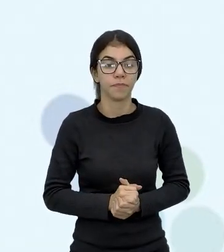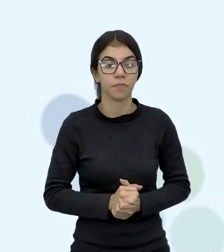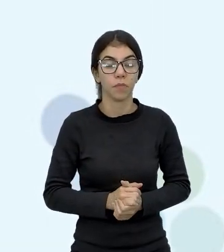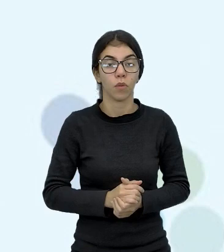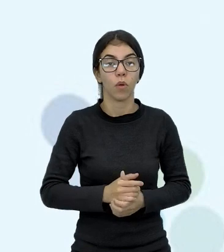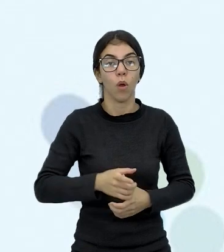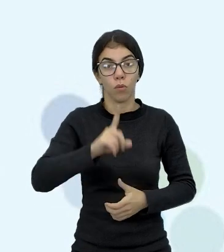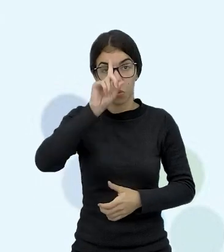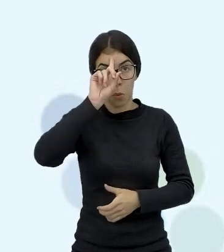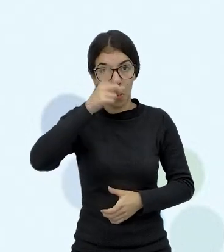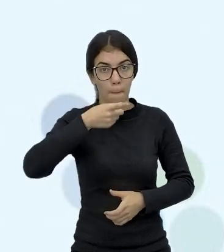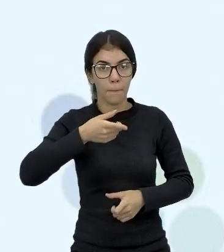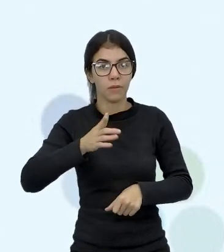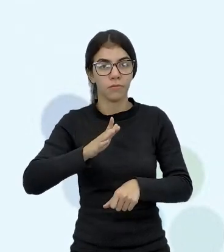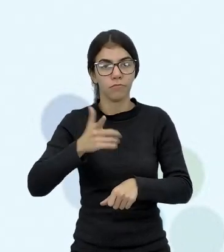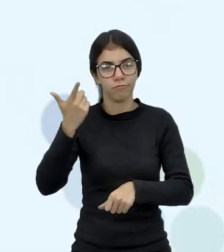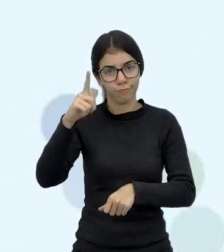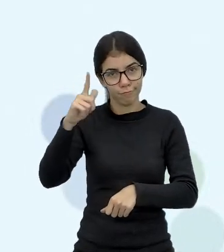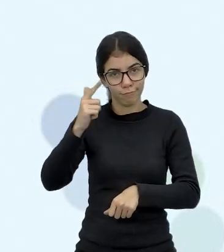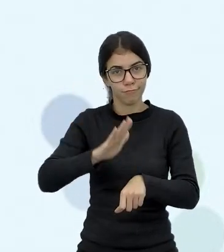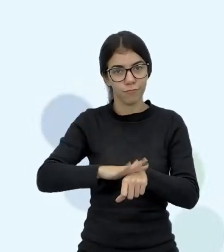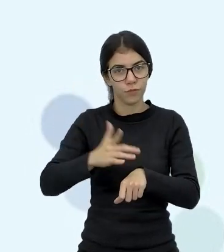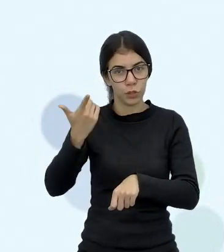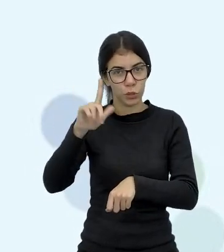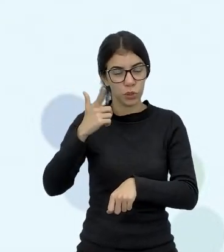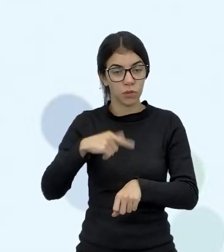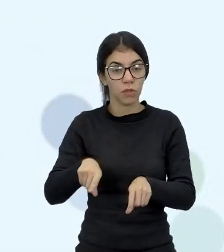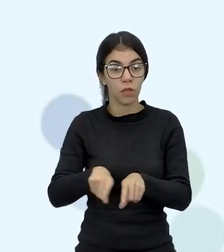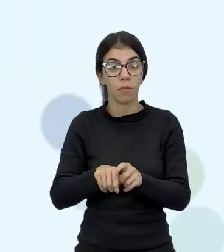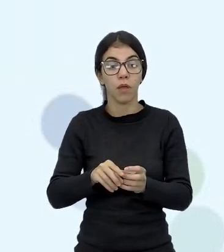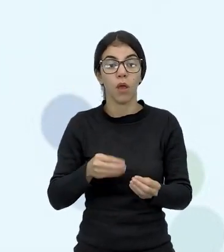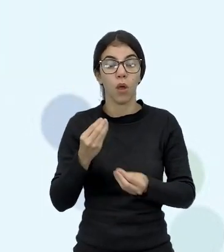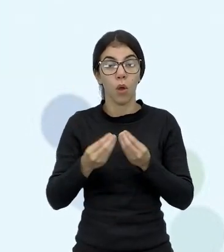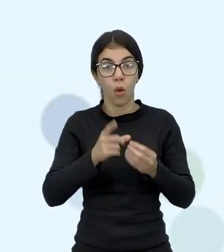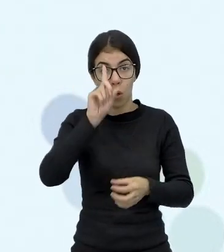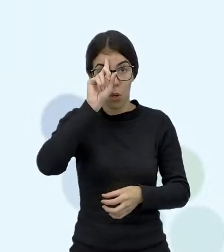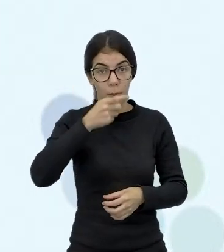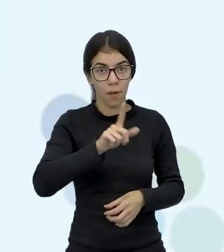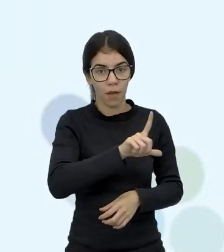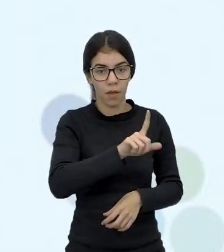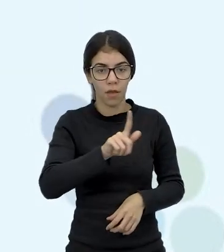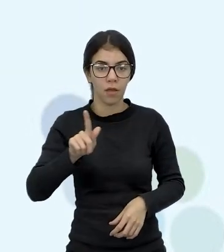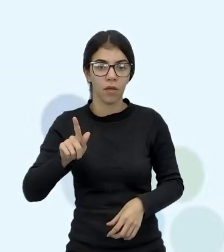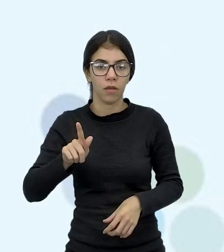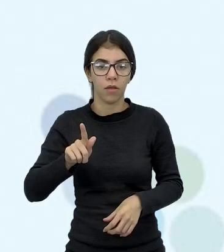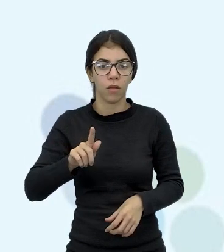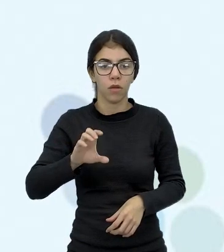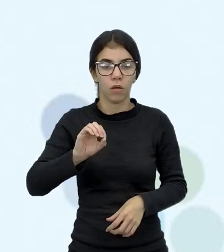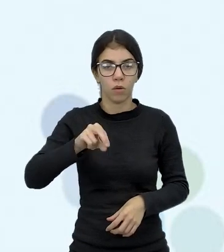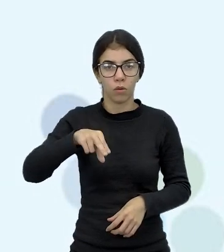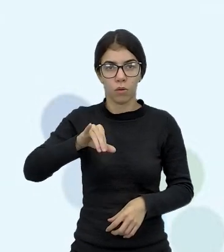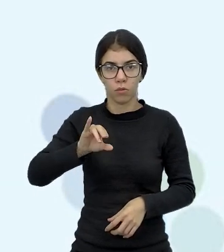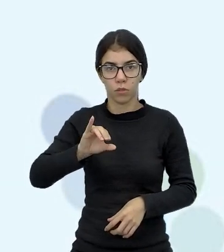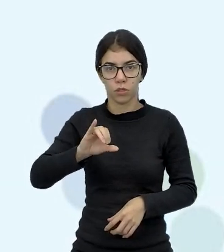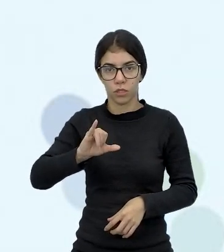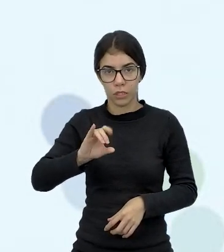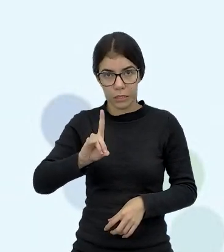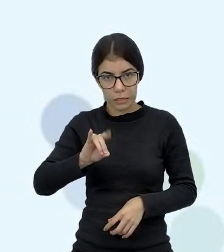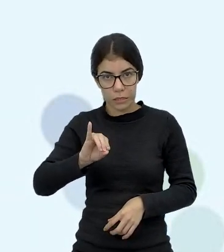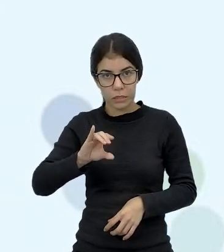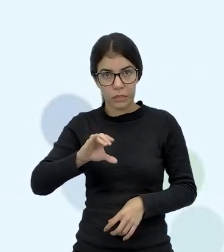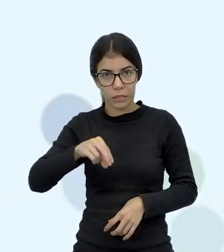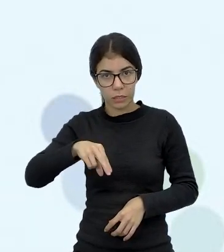comando para repetição, né? O que mais que a gente tem? Qual é o comando da linguagem para condicional? Se isso acontecer,